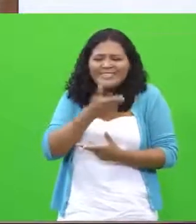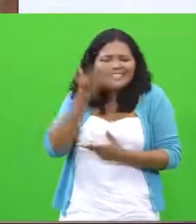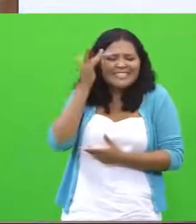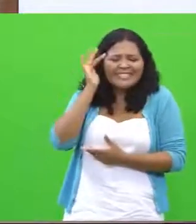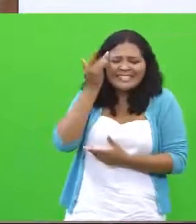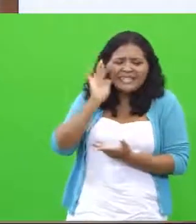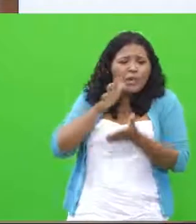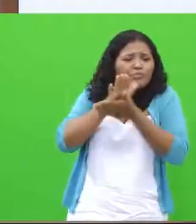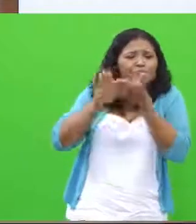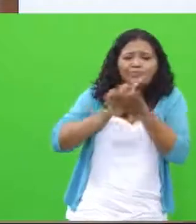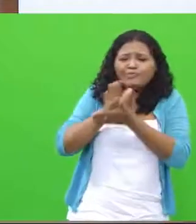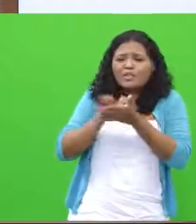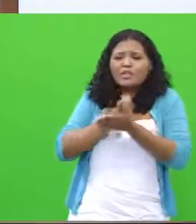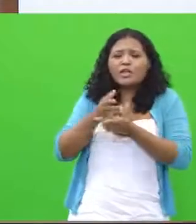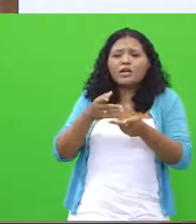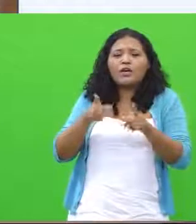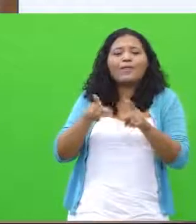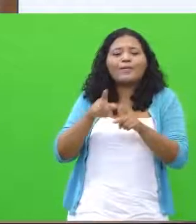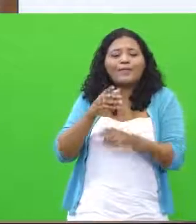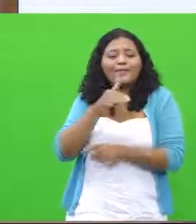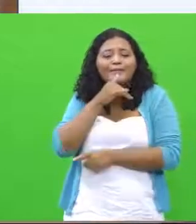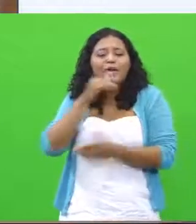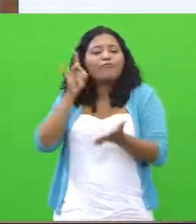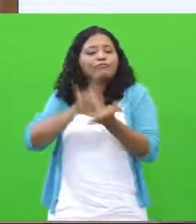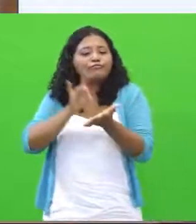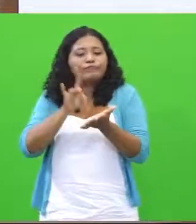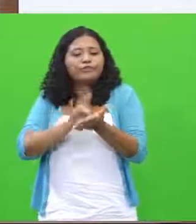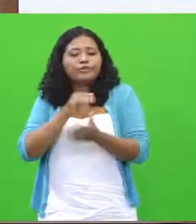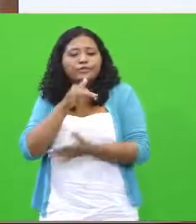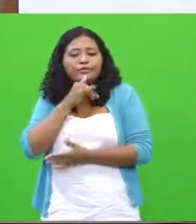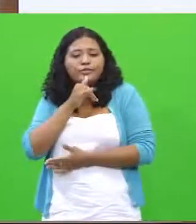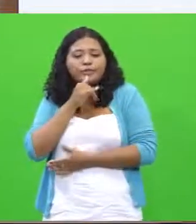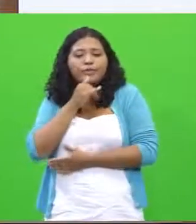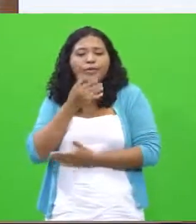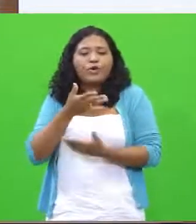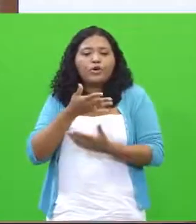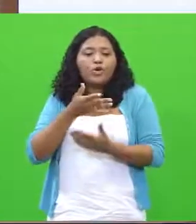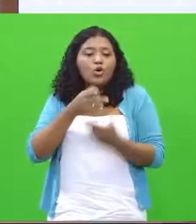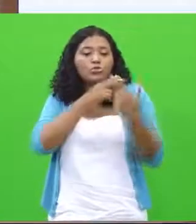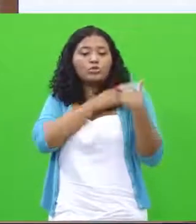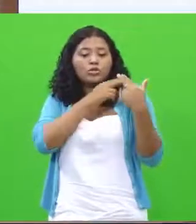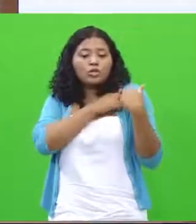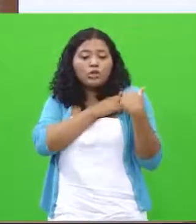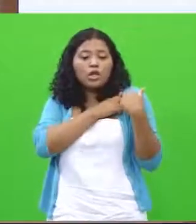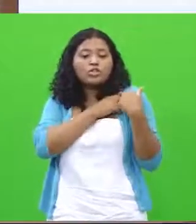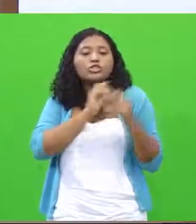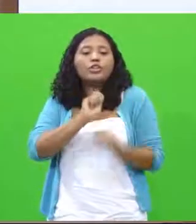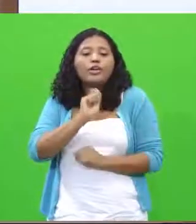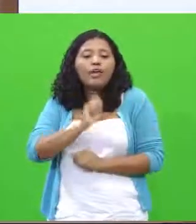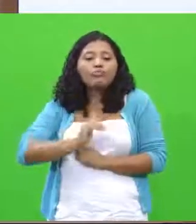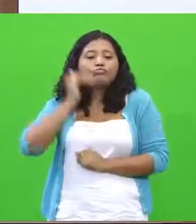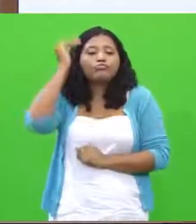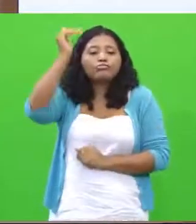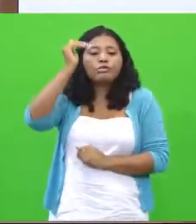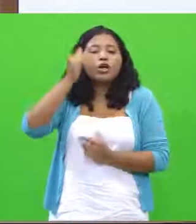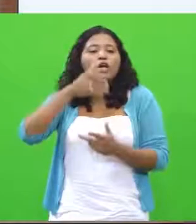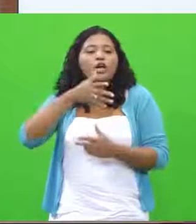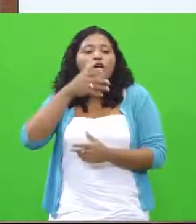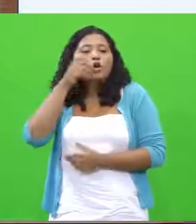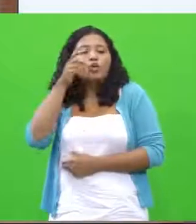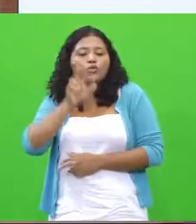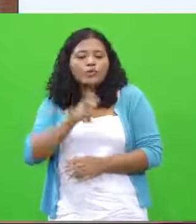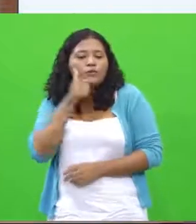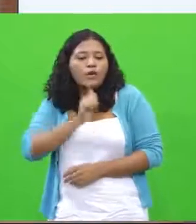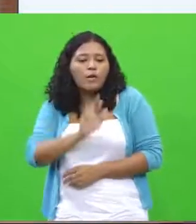Tanto é que é verdade que o exemplo somos nós maiores, somos os pais, somos os irmãos mais